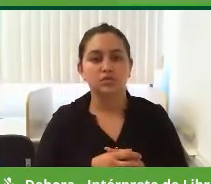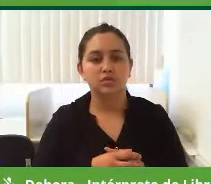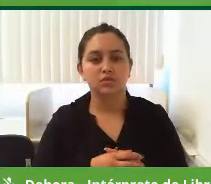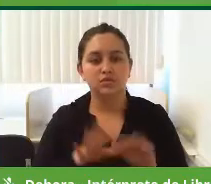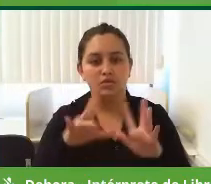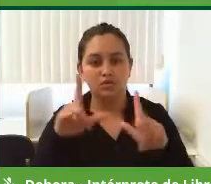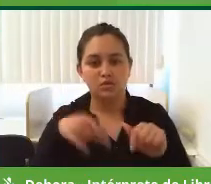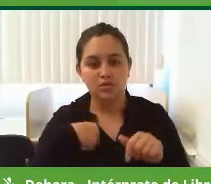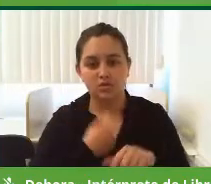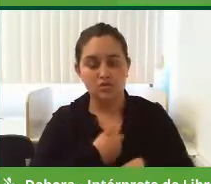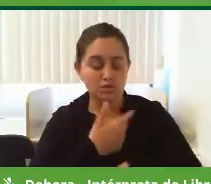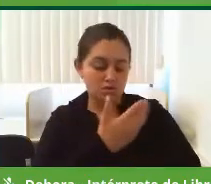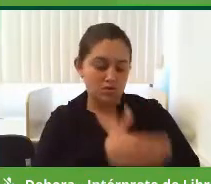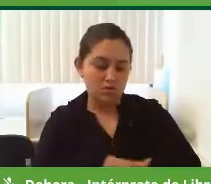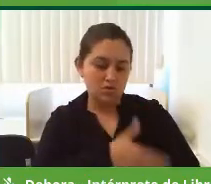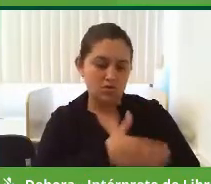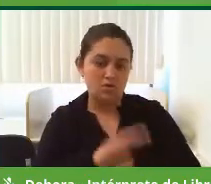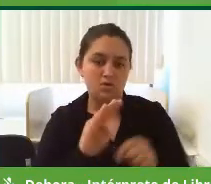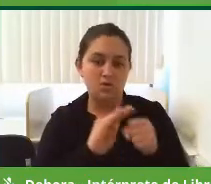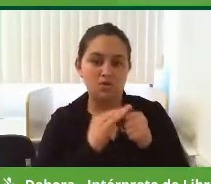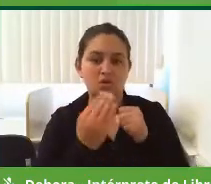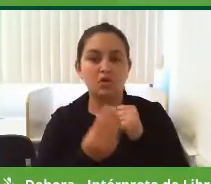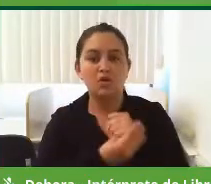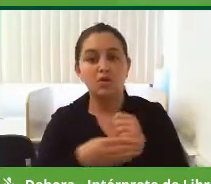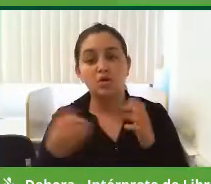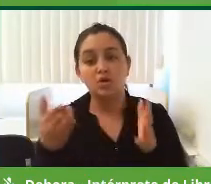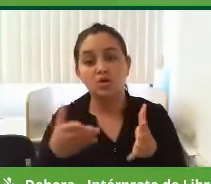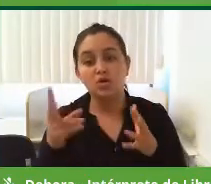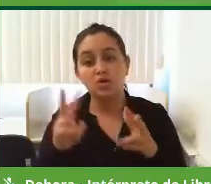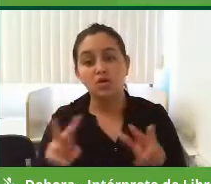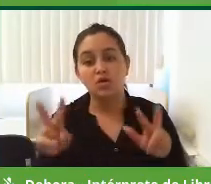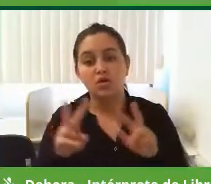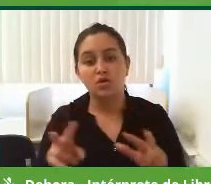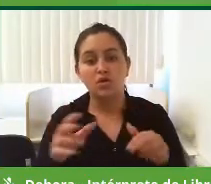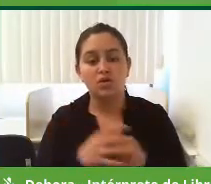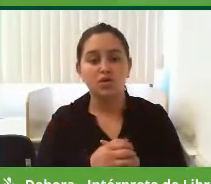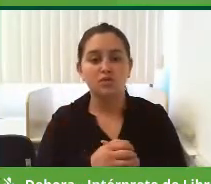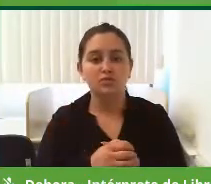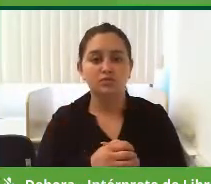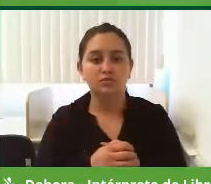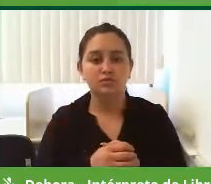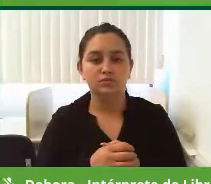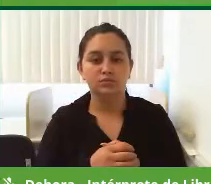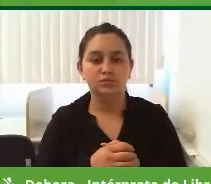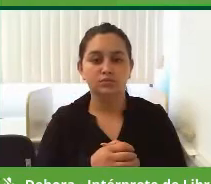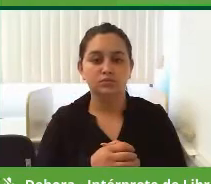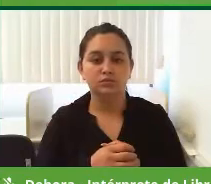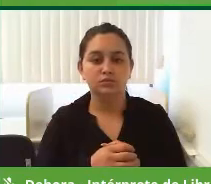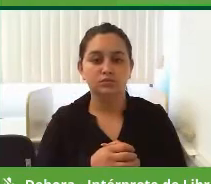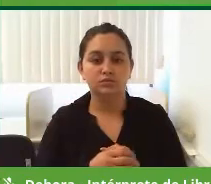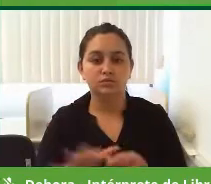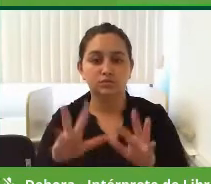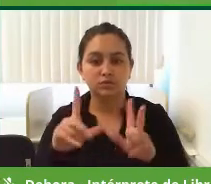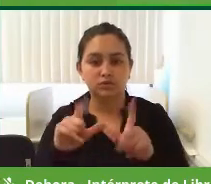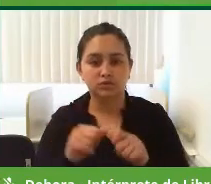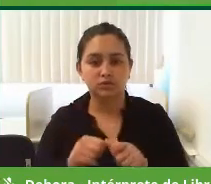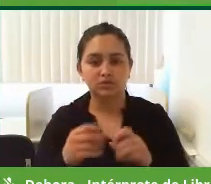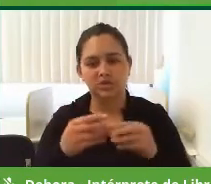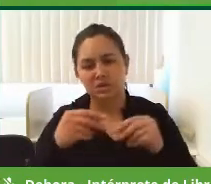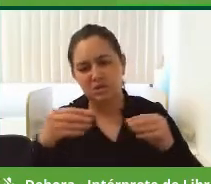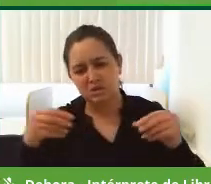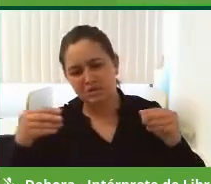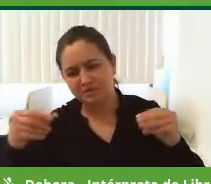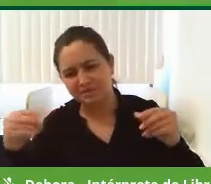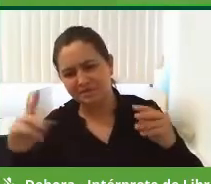ruas do nosso bairro, e hoje eu vejo assim, viu, Edélcio, todo o remendado do nosso